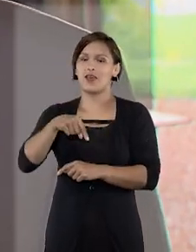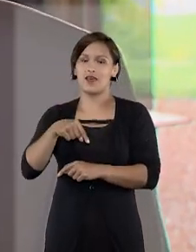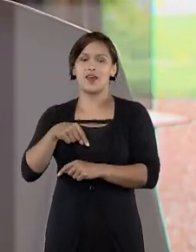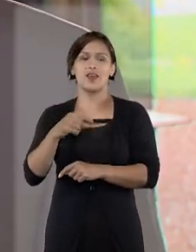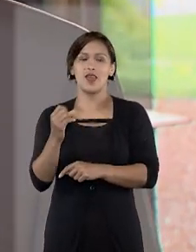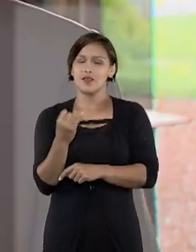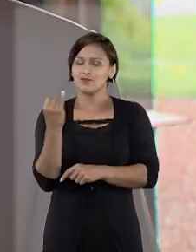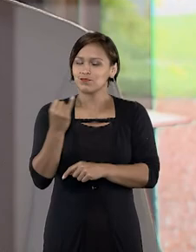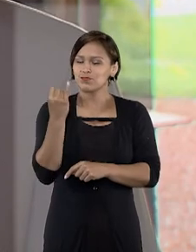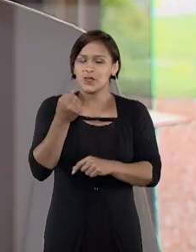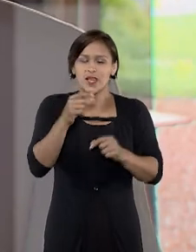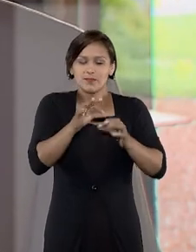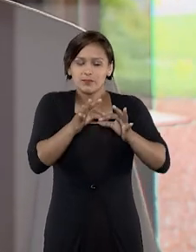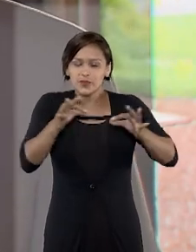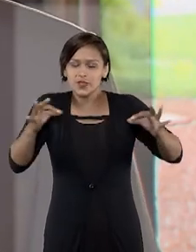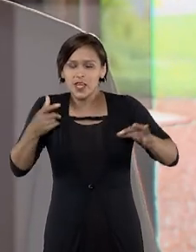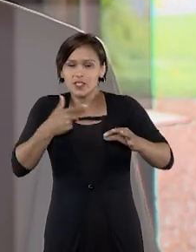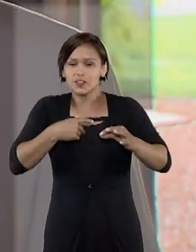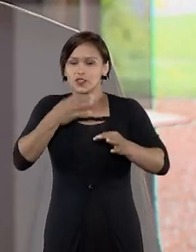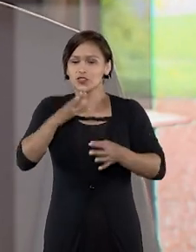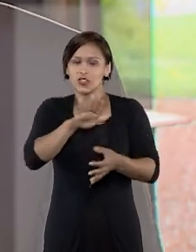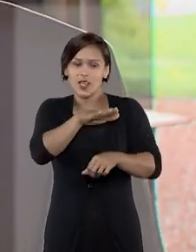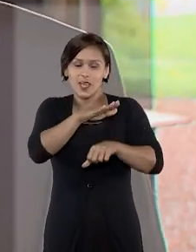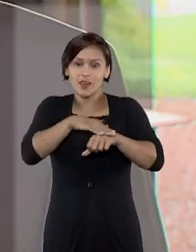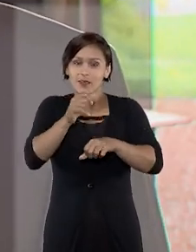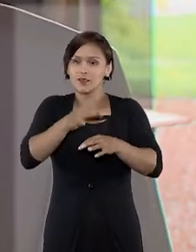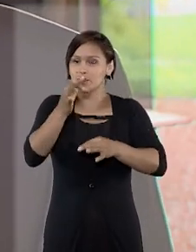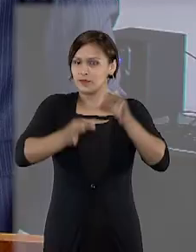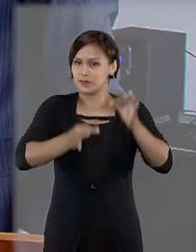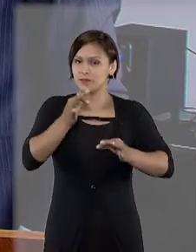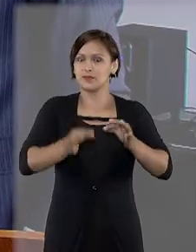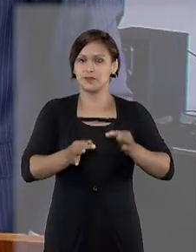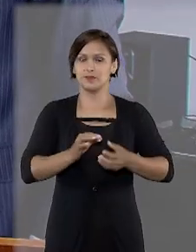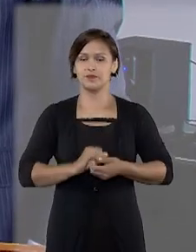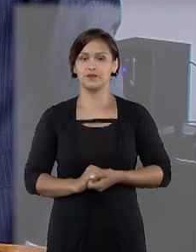imensurável em matéria de ganhos para a justiça.